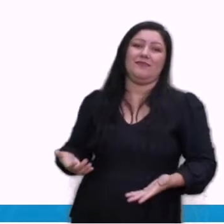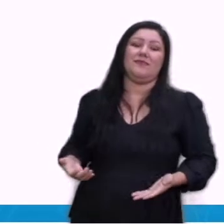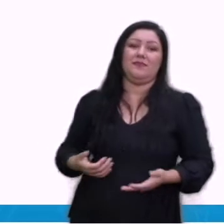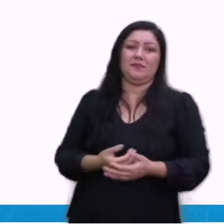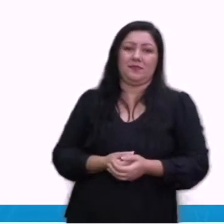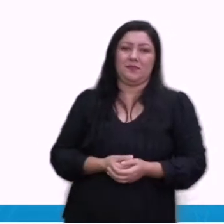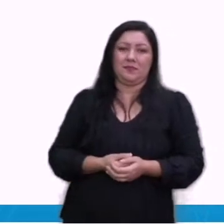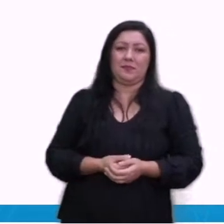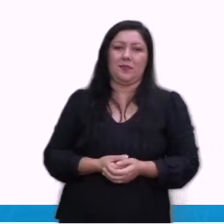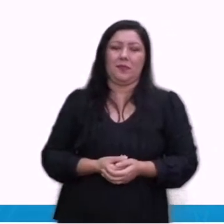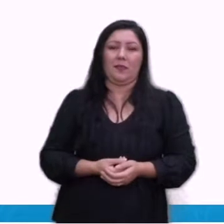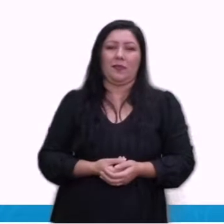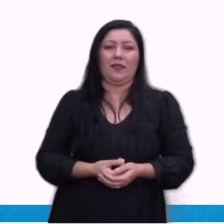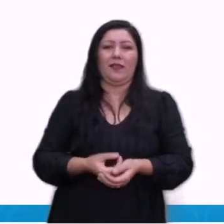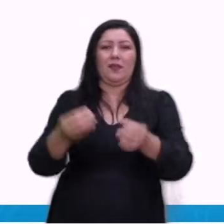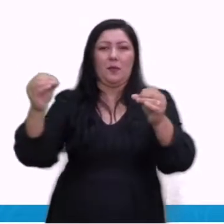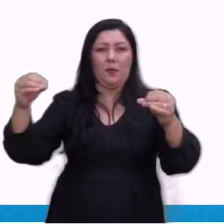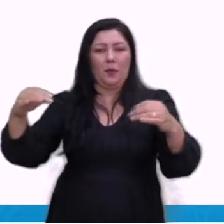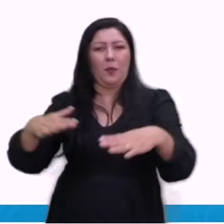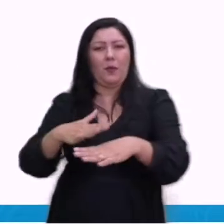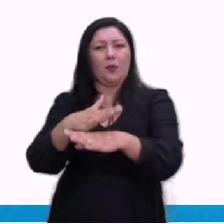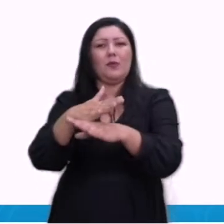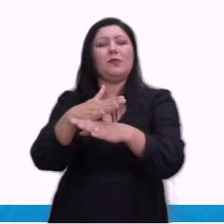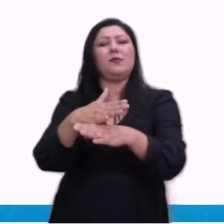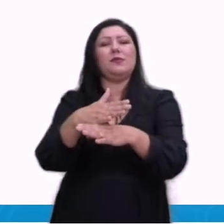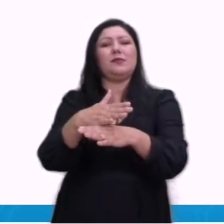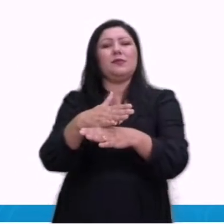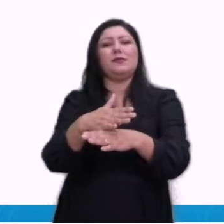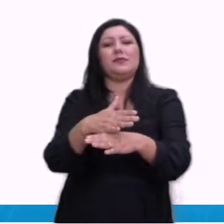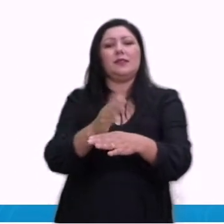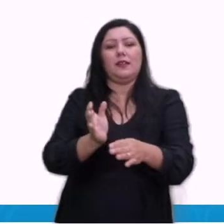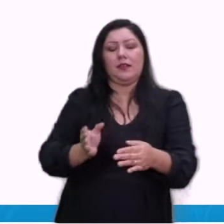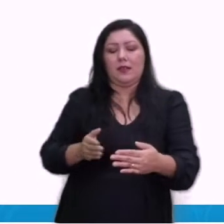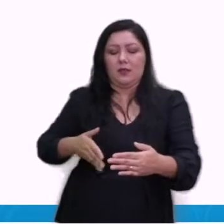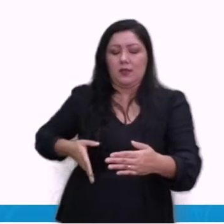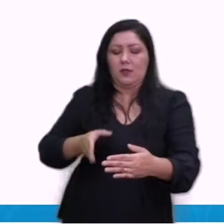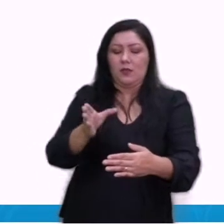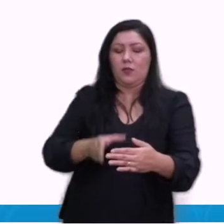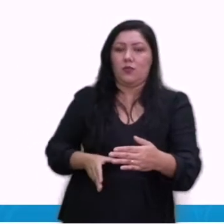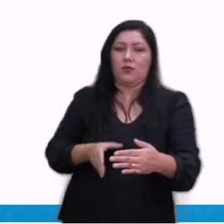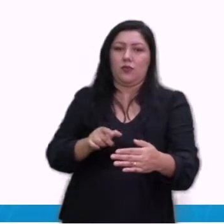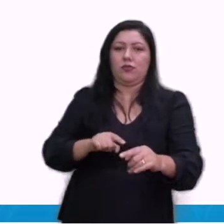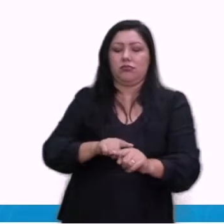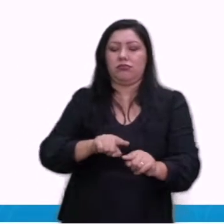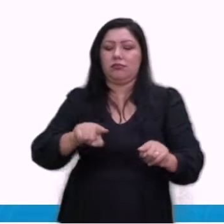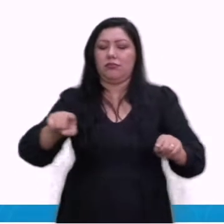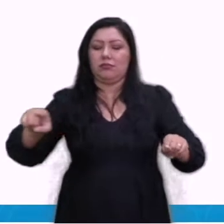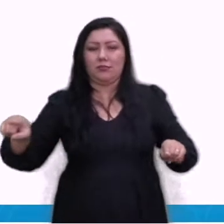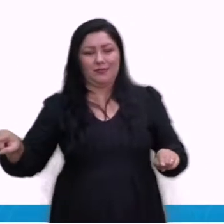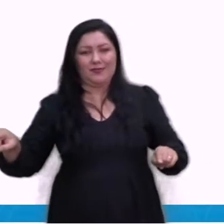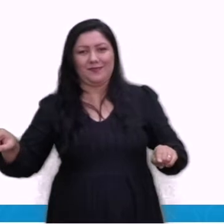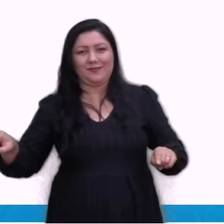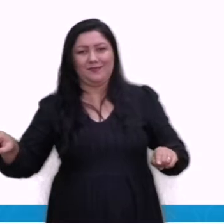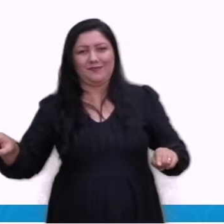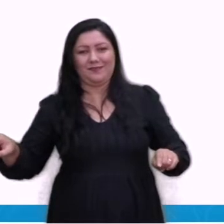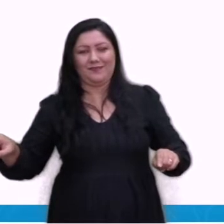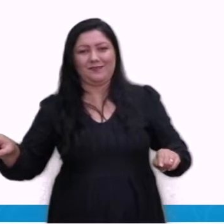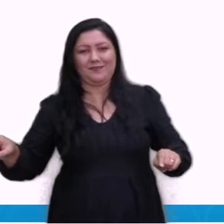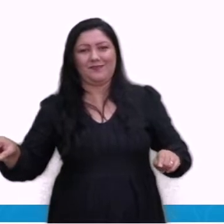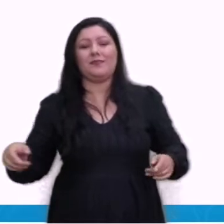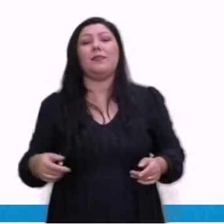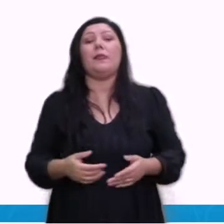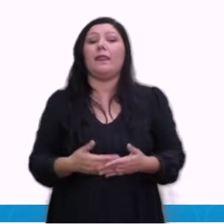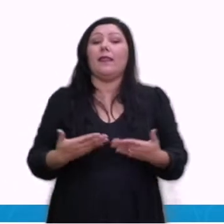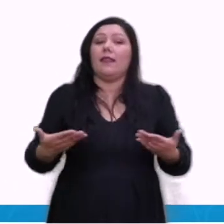Oceano Índico até aqui ao Mar Mediterrâneo. Então, para